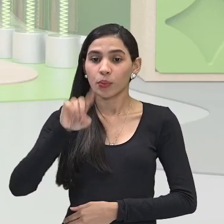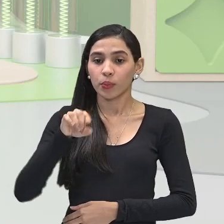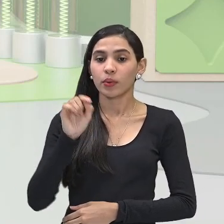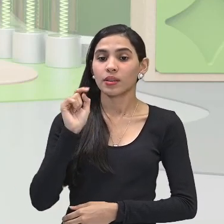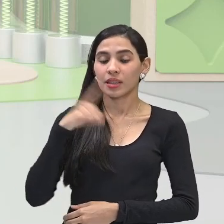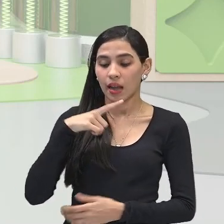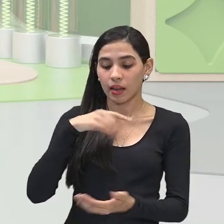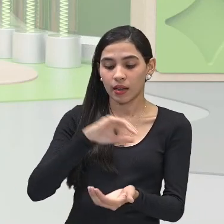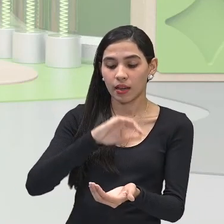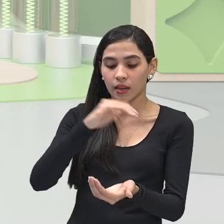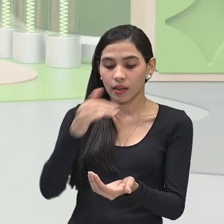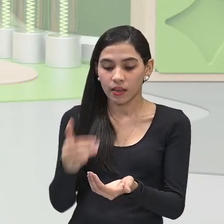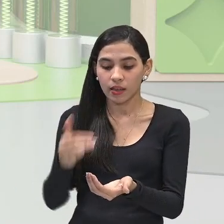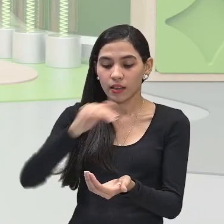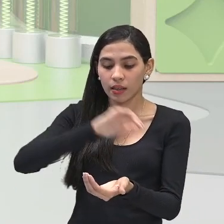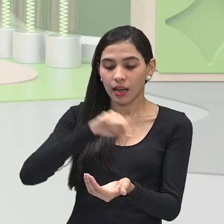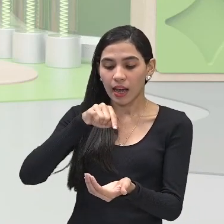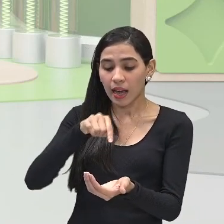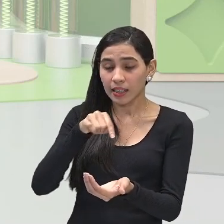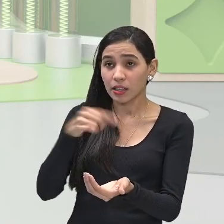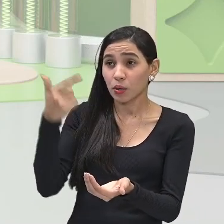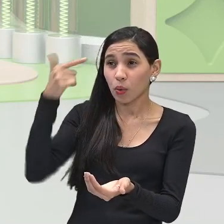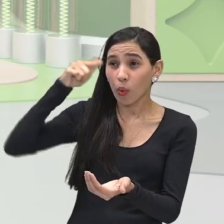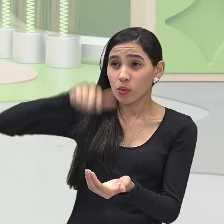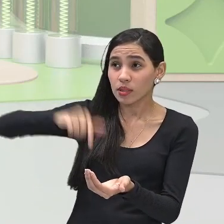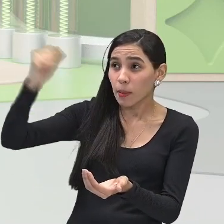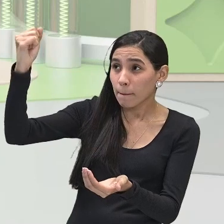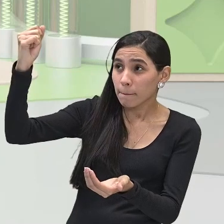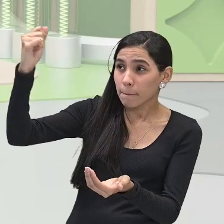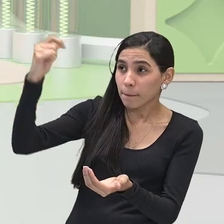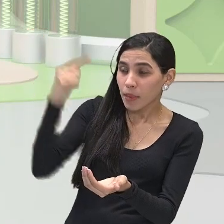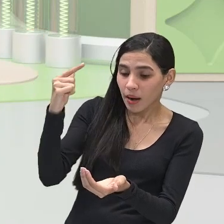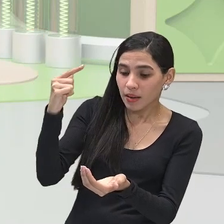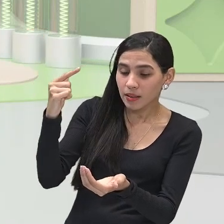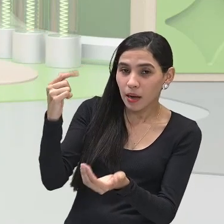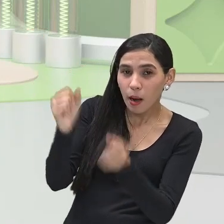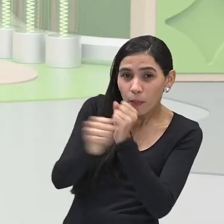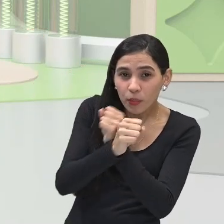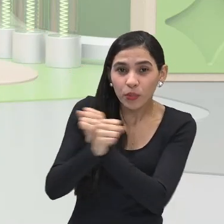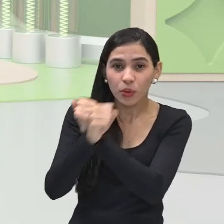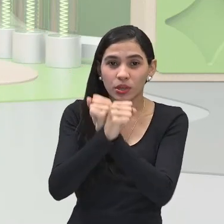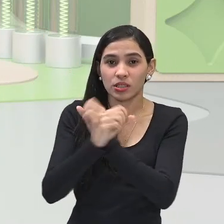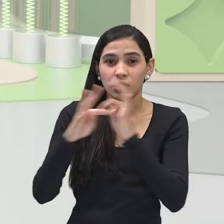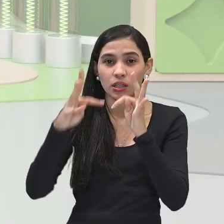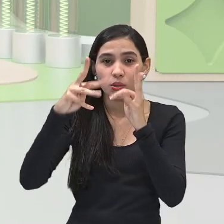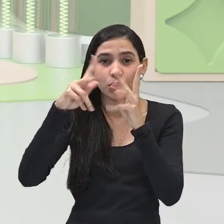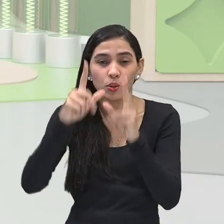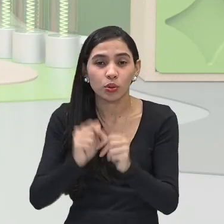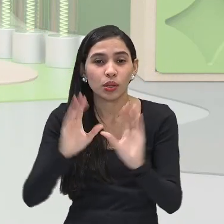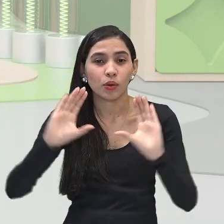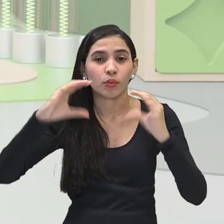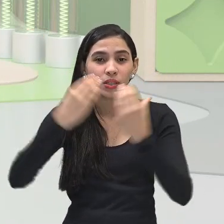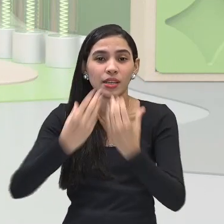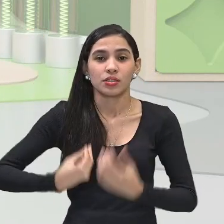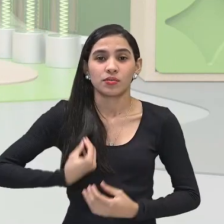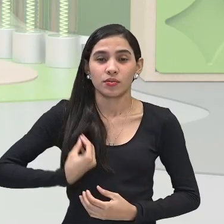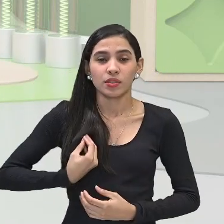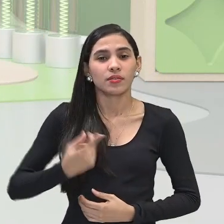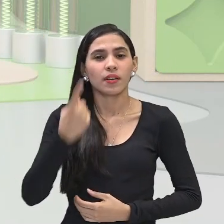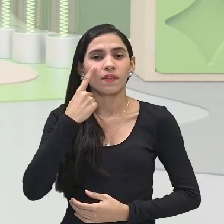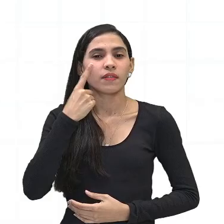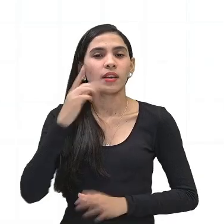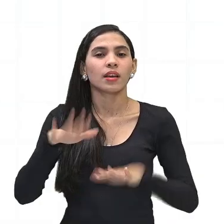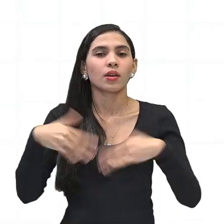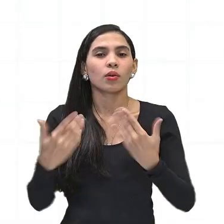que possa, então, proteger todos os seres vivos que estão na superfície da Terra. Vamos ver como é que é a estrutura